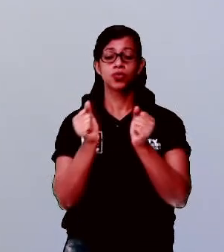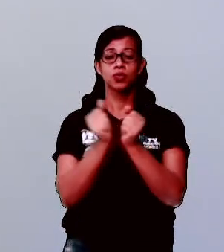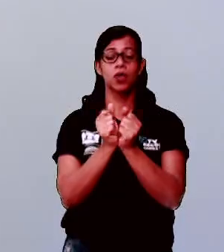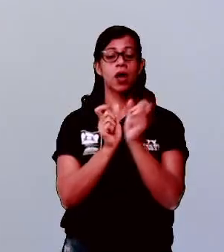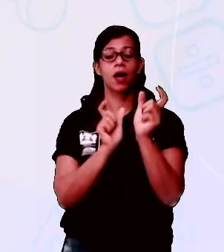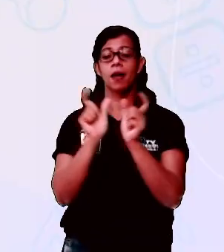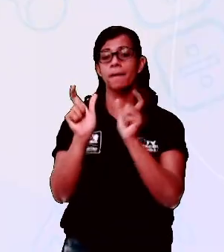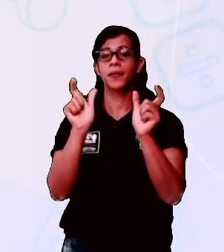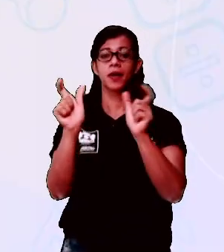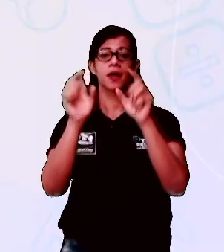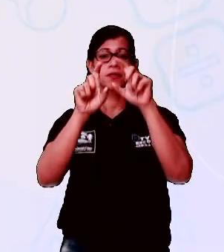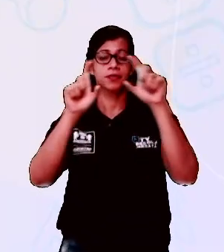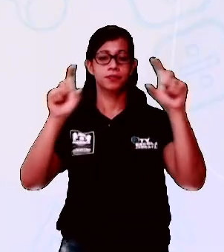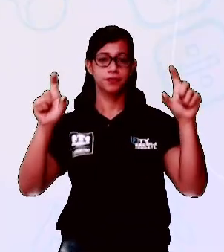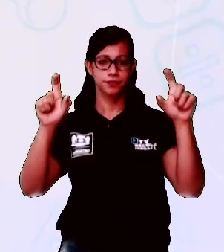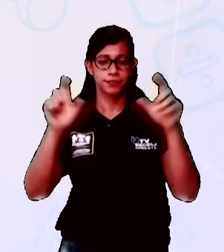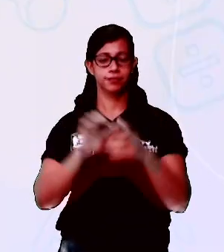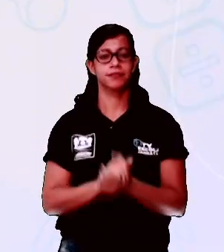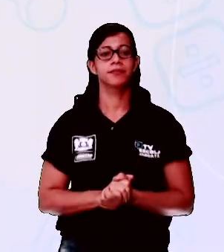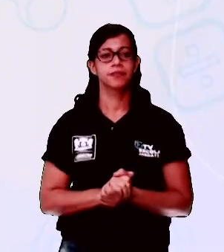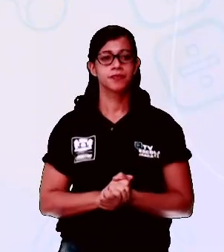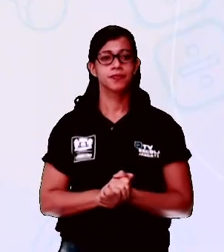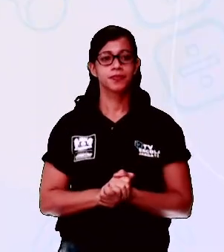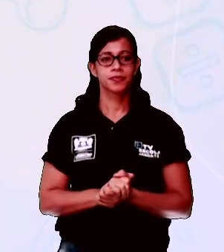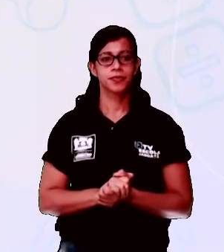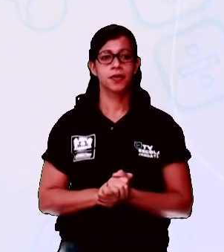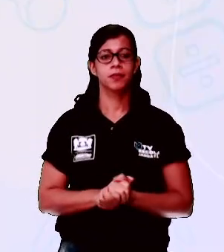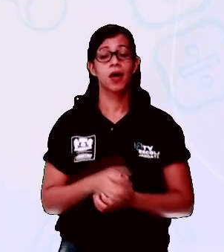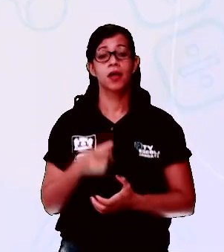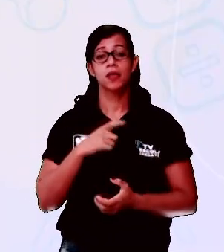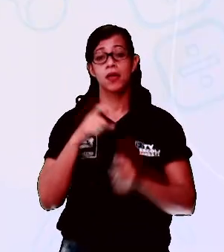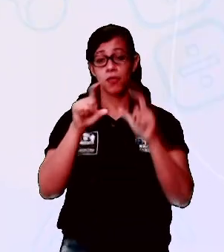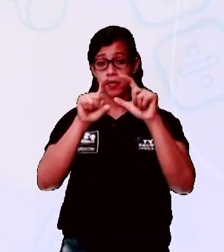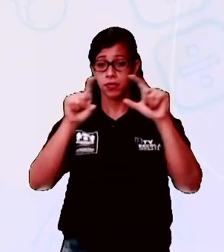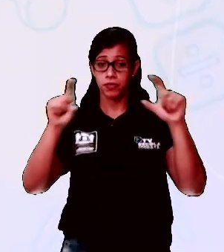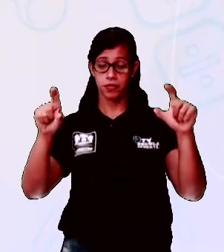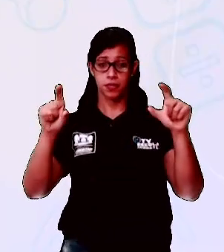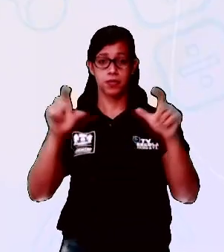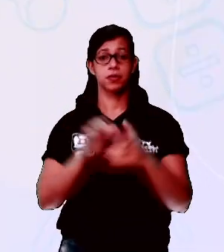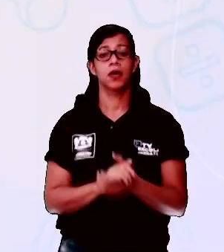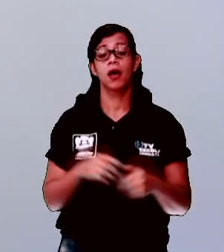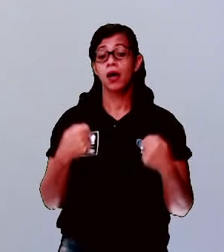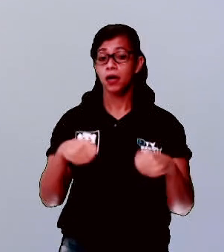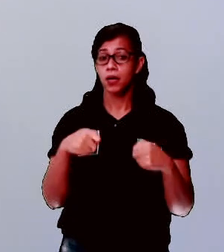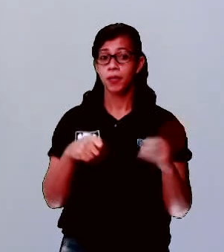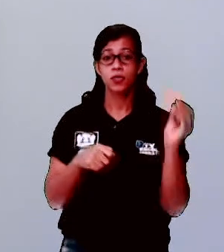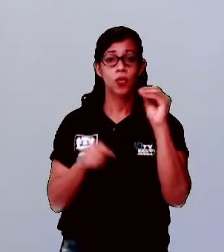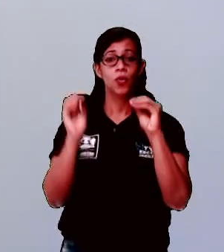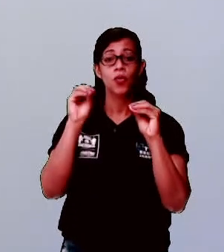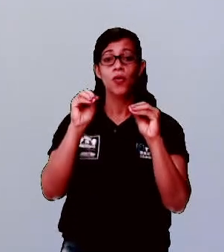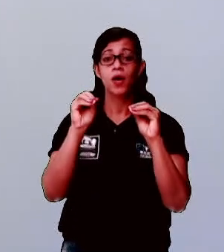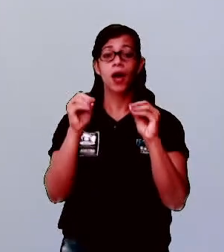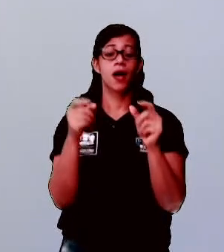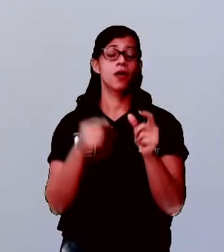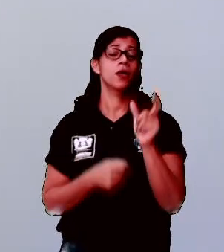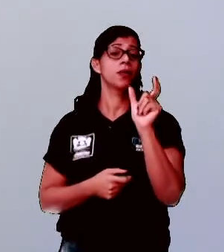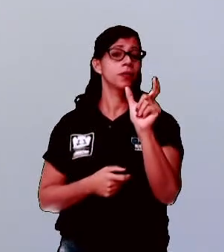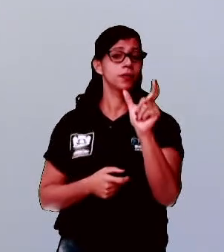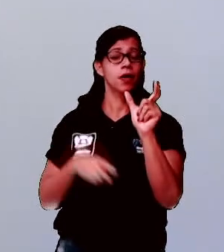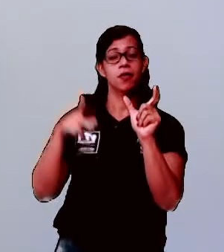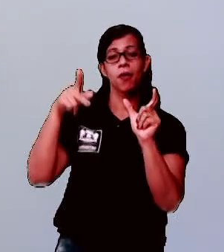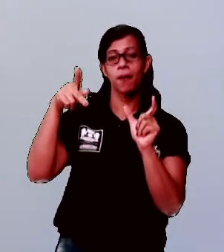Eu tenho uma frase aqui, nessa frase eu preciso colocar uma daquelas palavras iniciadas com P que nós já vimos.